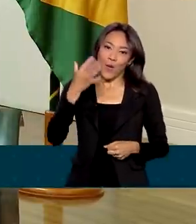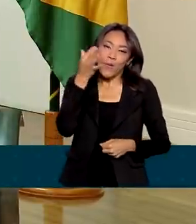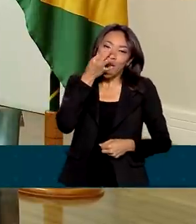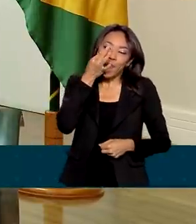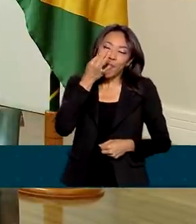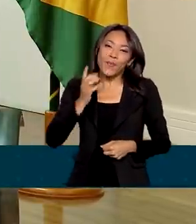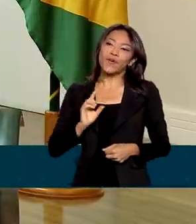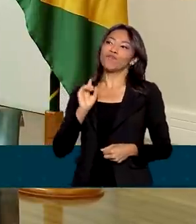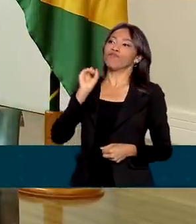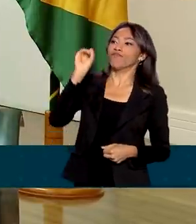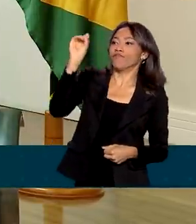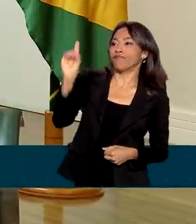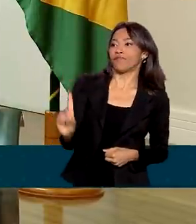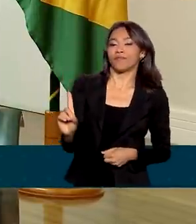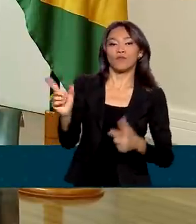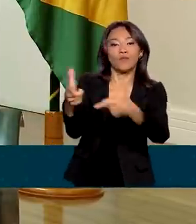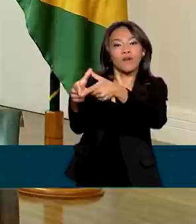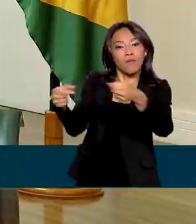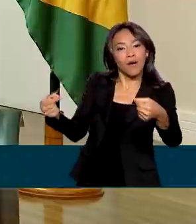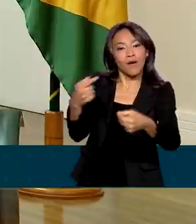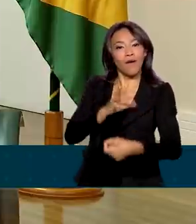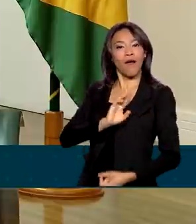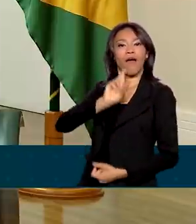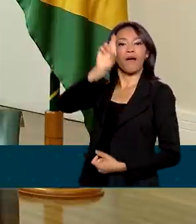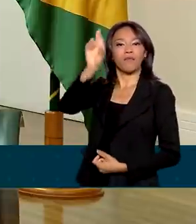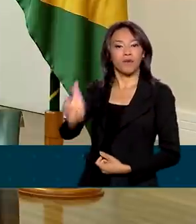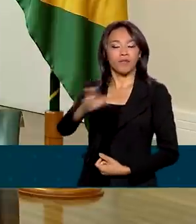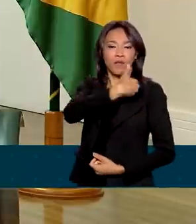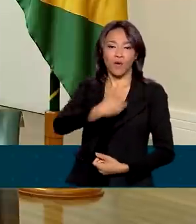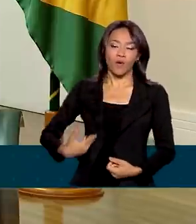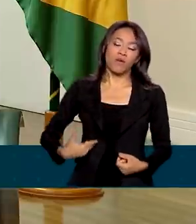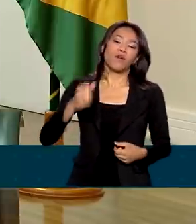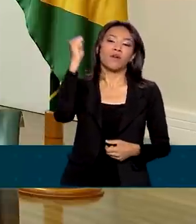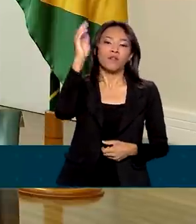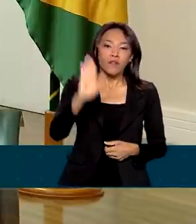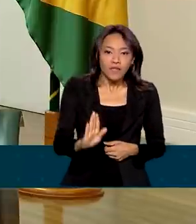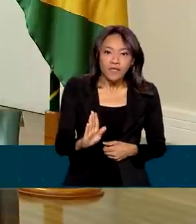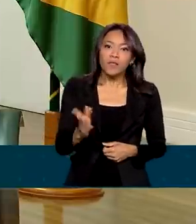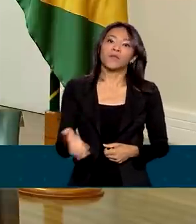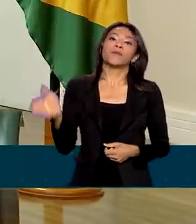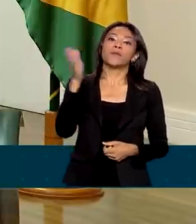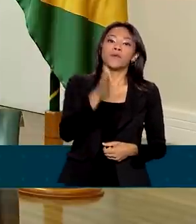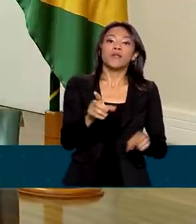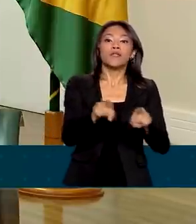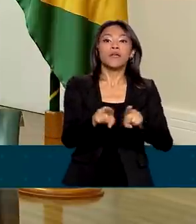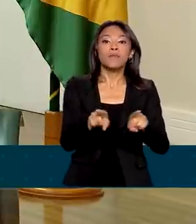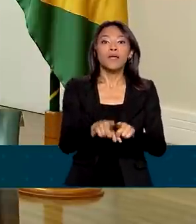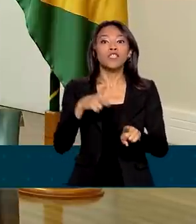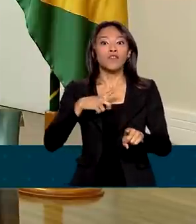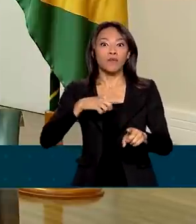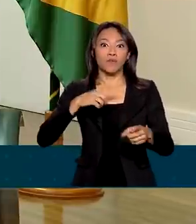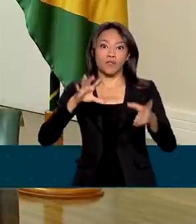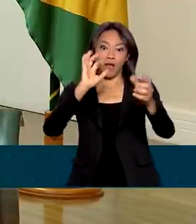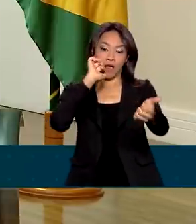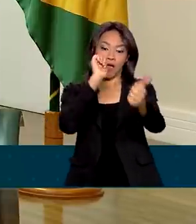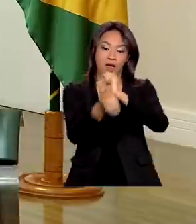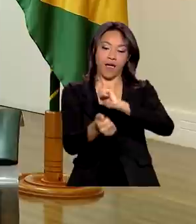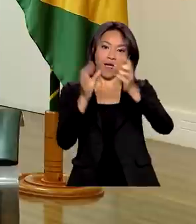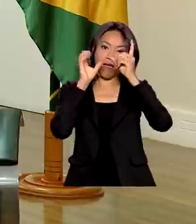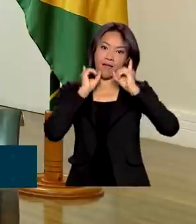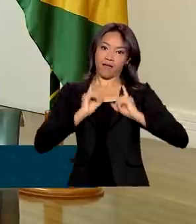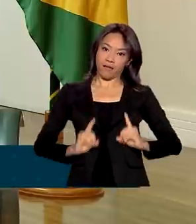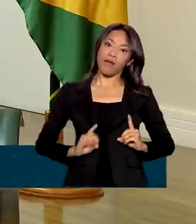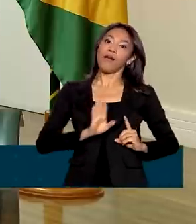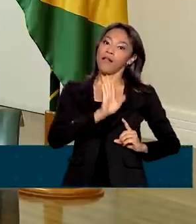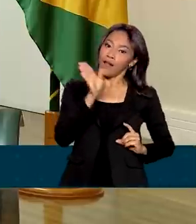Tóquio, representando o governo brasileiro na realização das Olimpíadas. Tivemos também a Paralimpíada em Tóquio. E